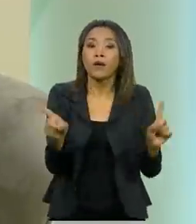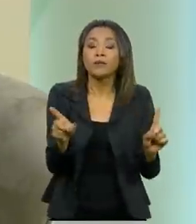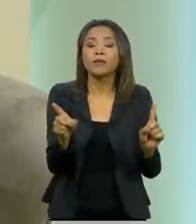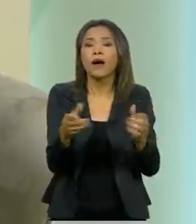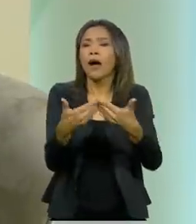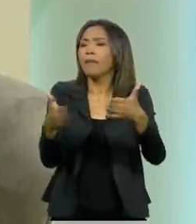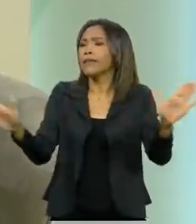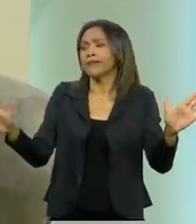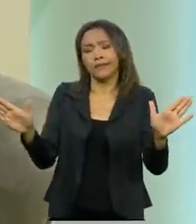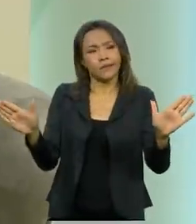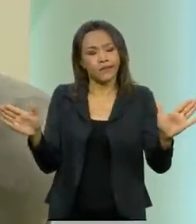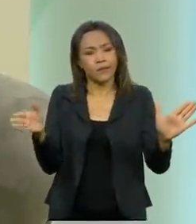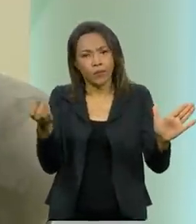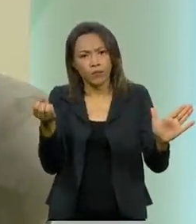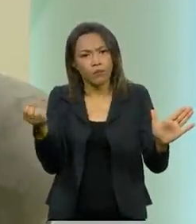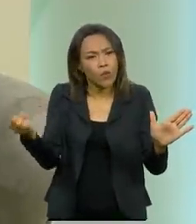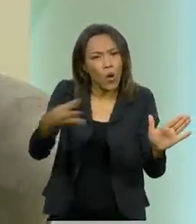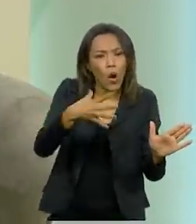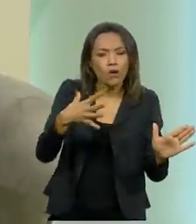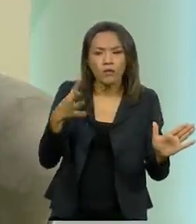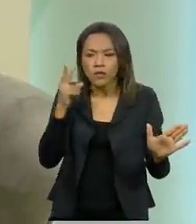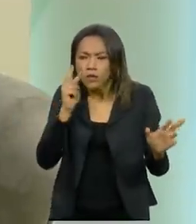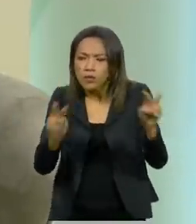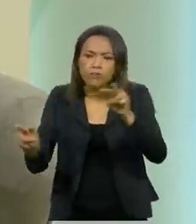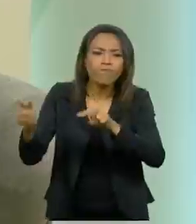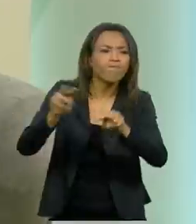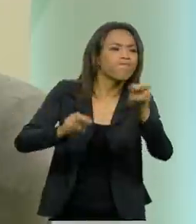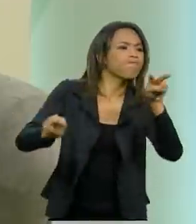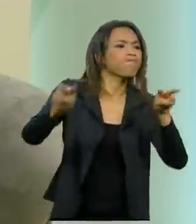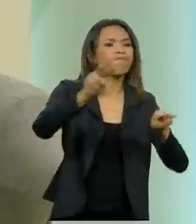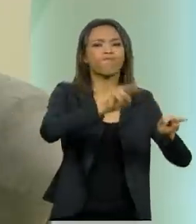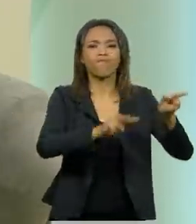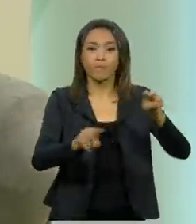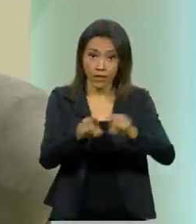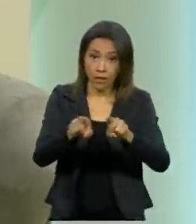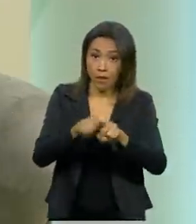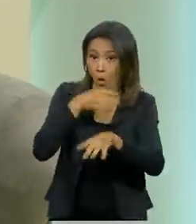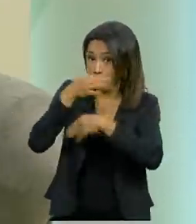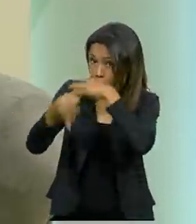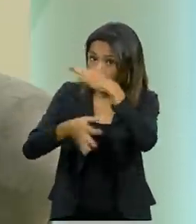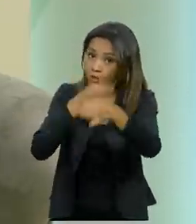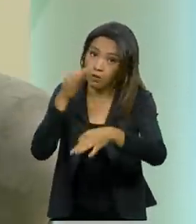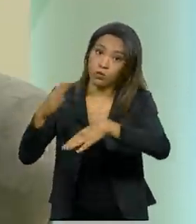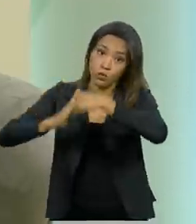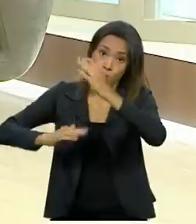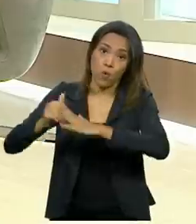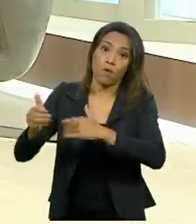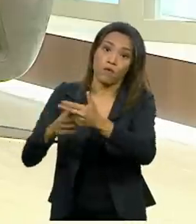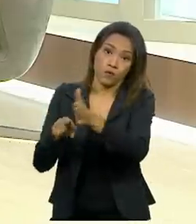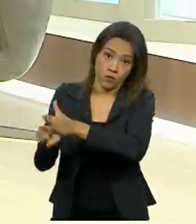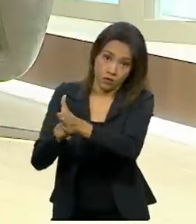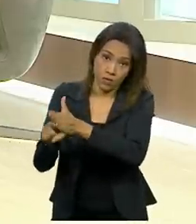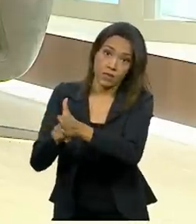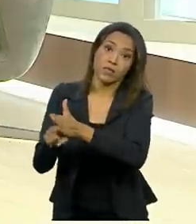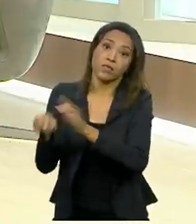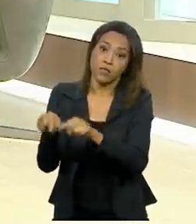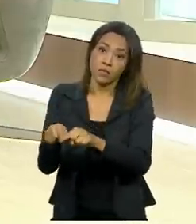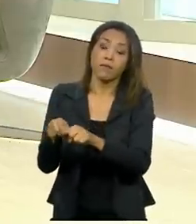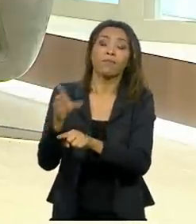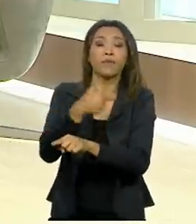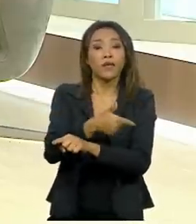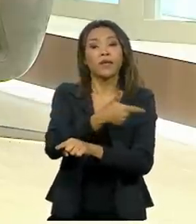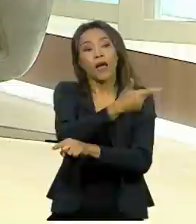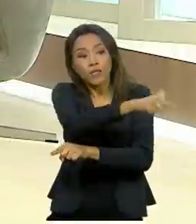que, com novas evidências ou com base na opinião dos especialistas, as sem comorbidades também